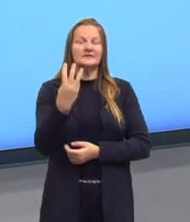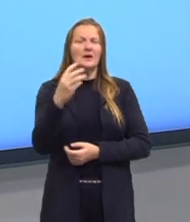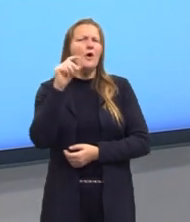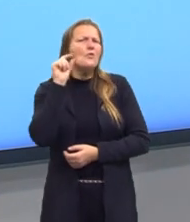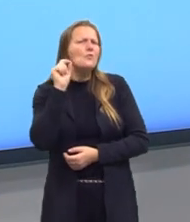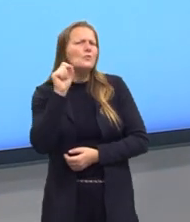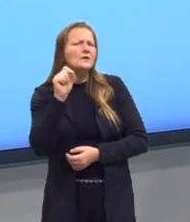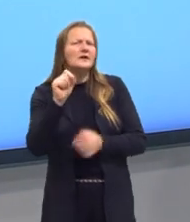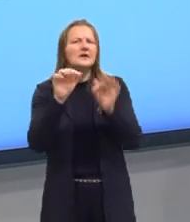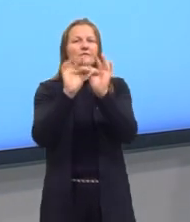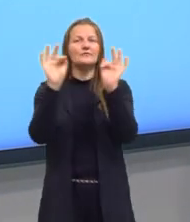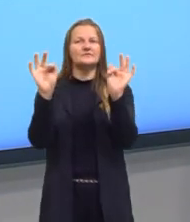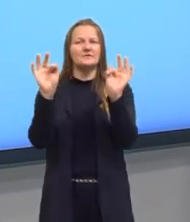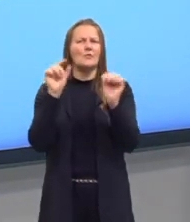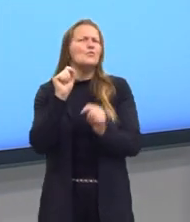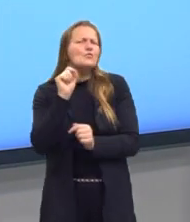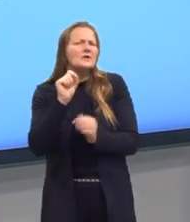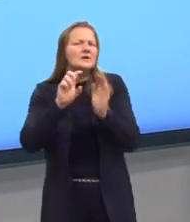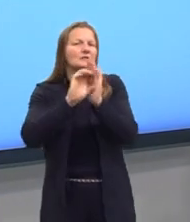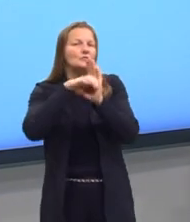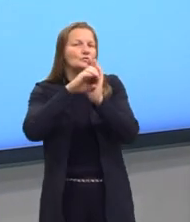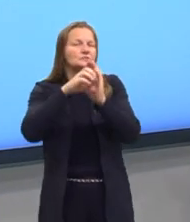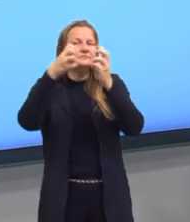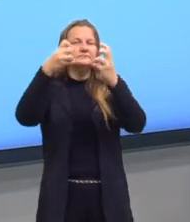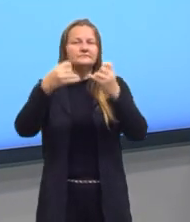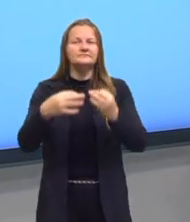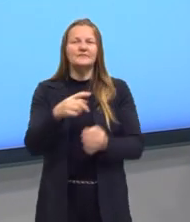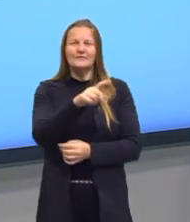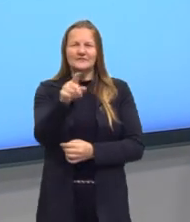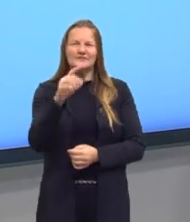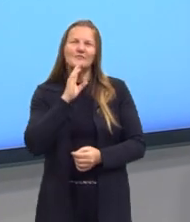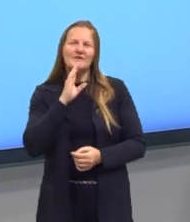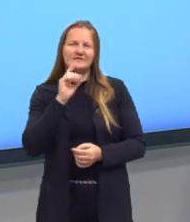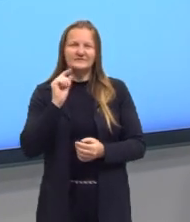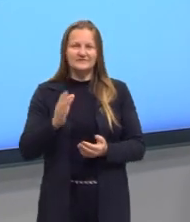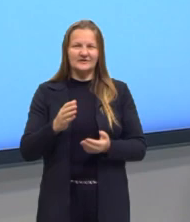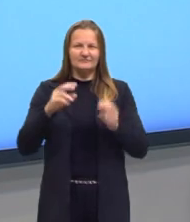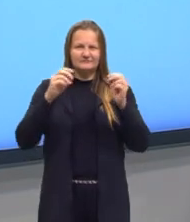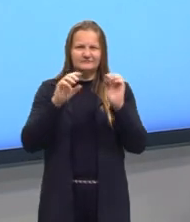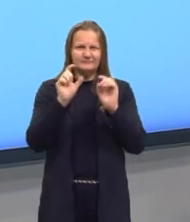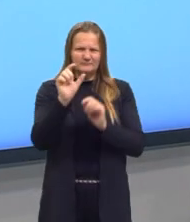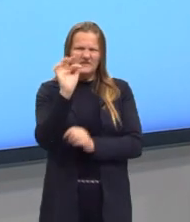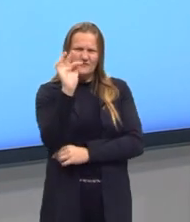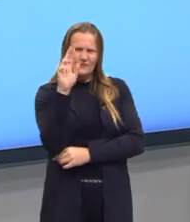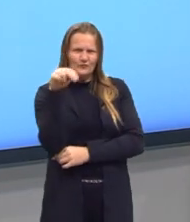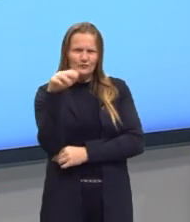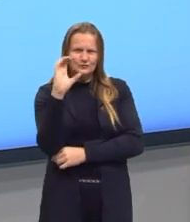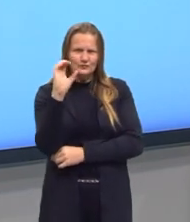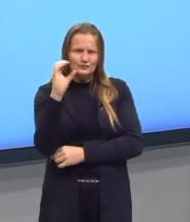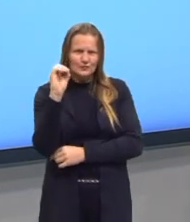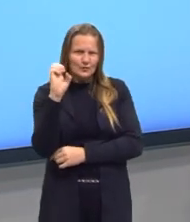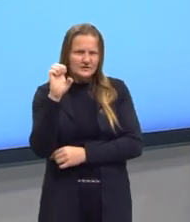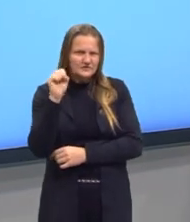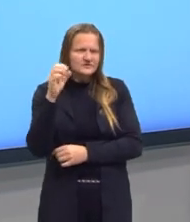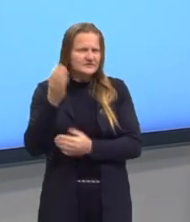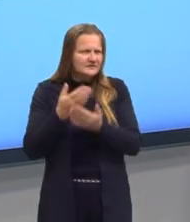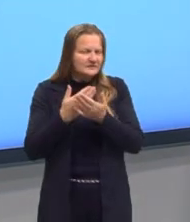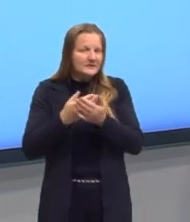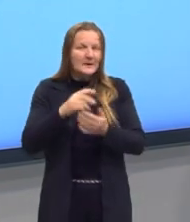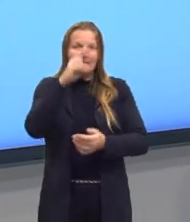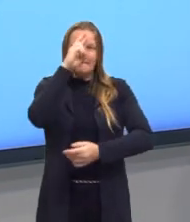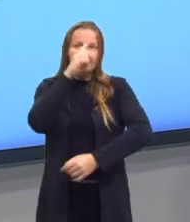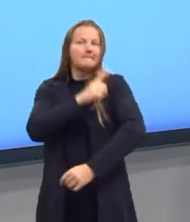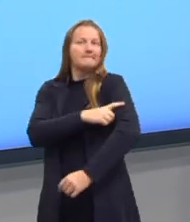funções. Acredito que vocês já conhecem esse termo, já estudaram aí desde o primeiro